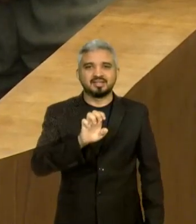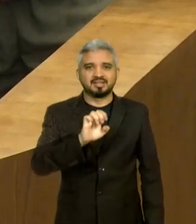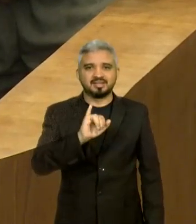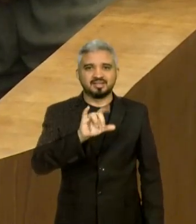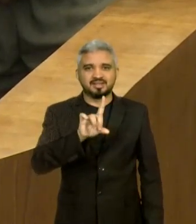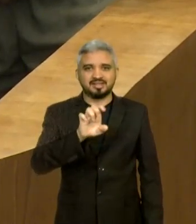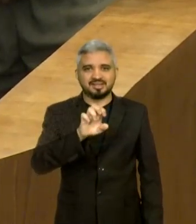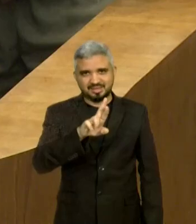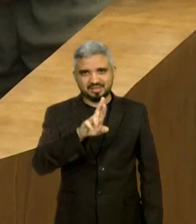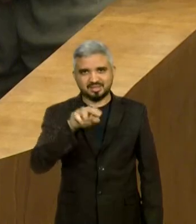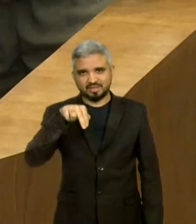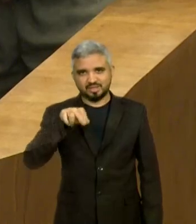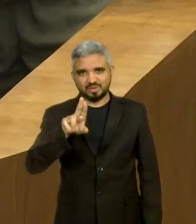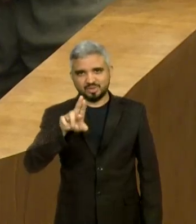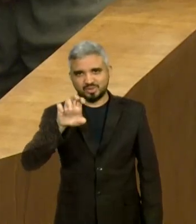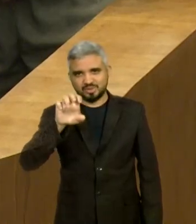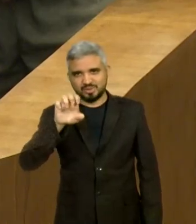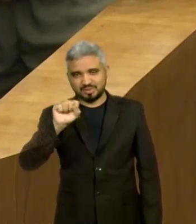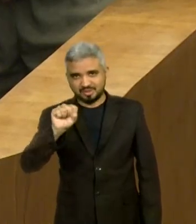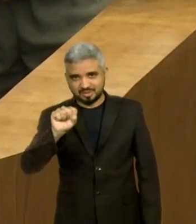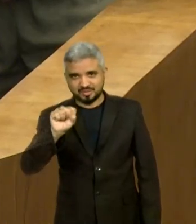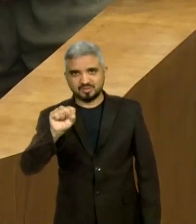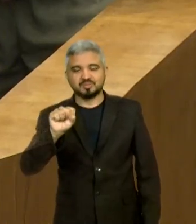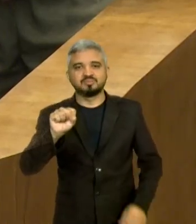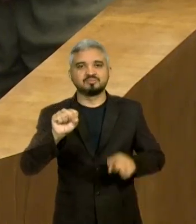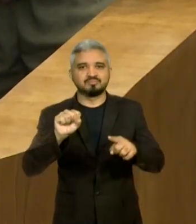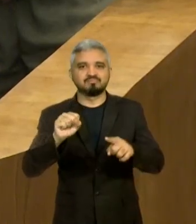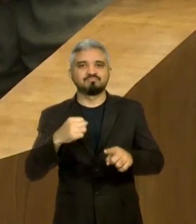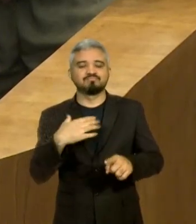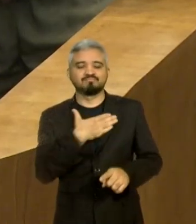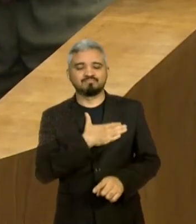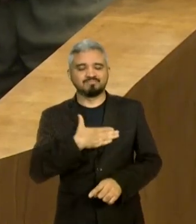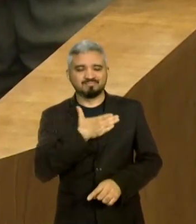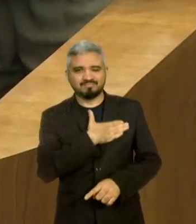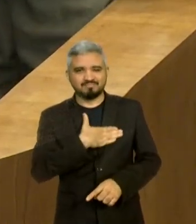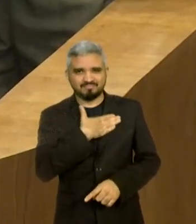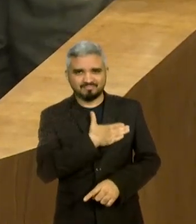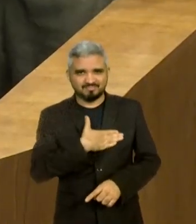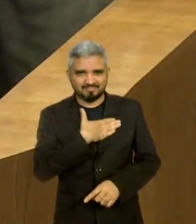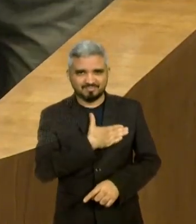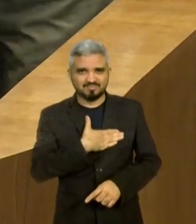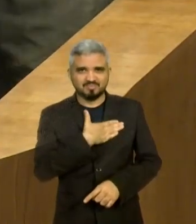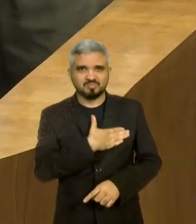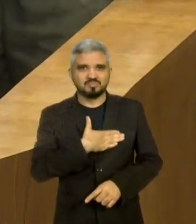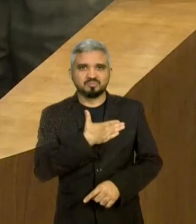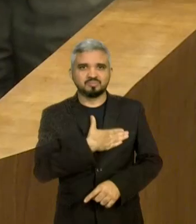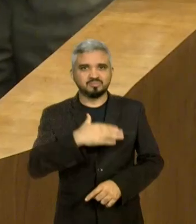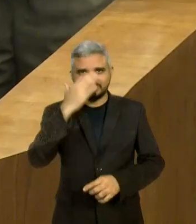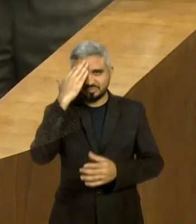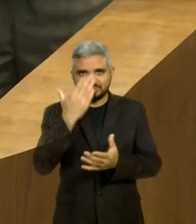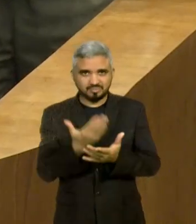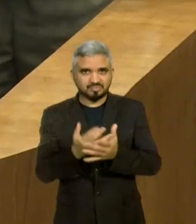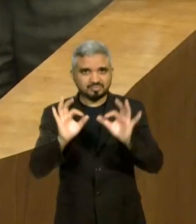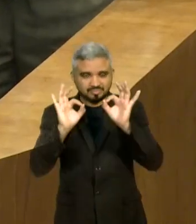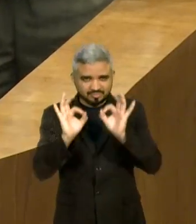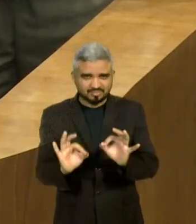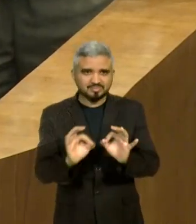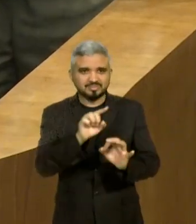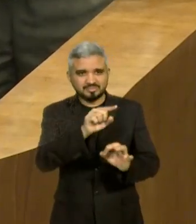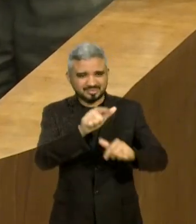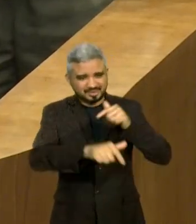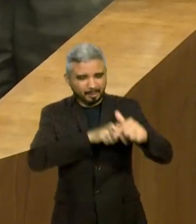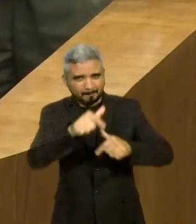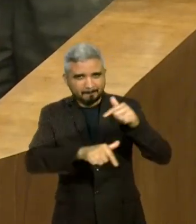parente que eu tenho, um amigo querido, e que eu tenho certeza também que fará um grande governo.